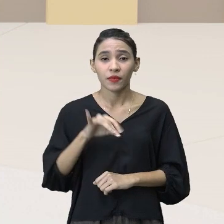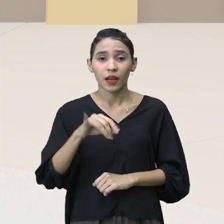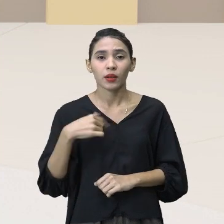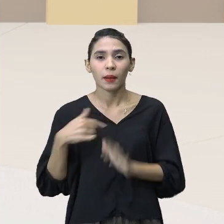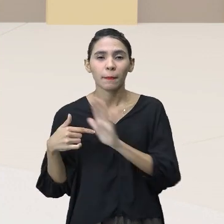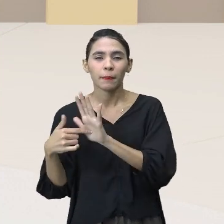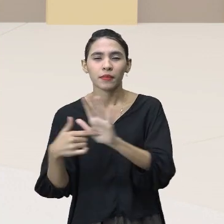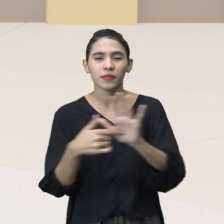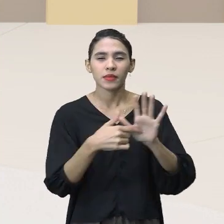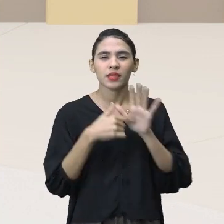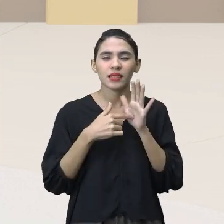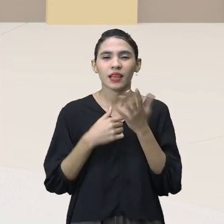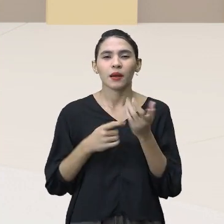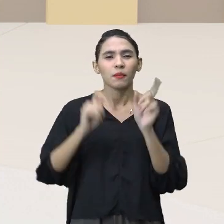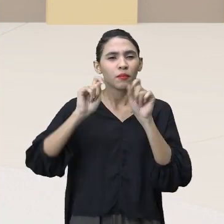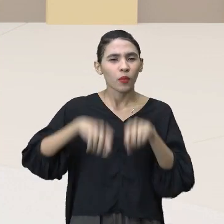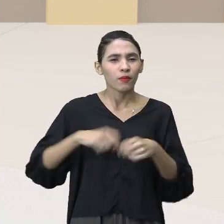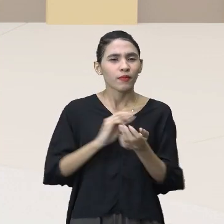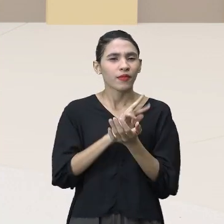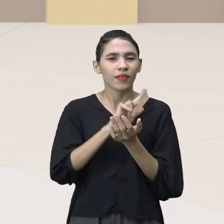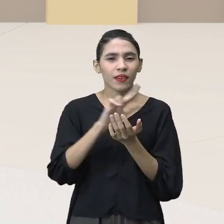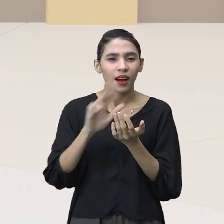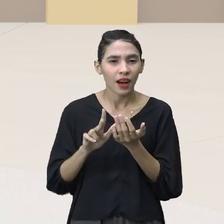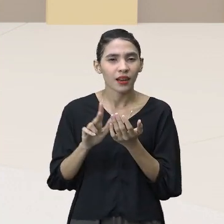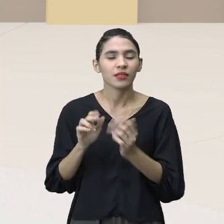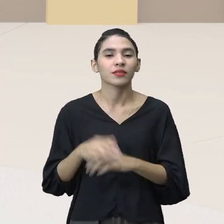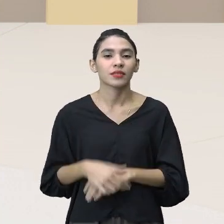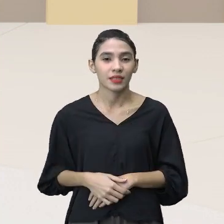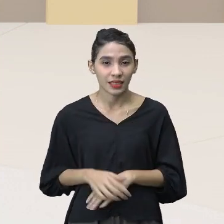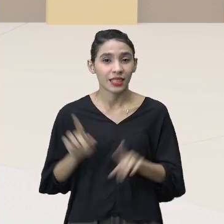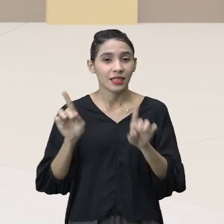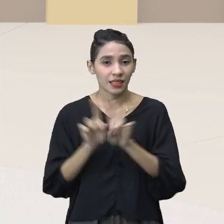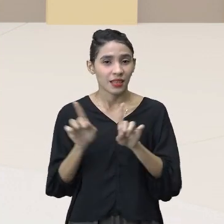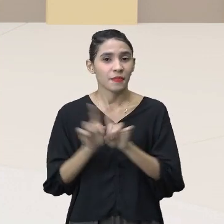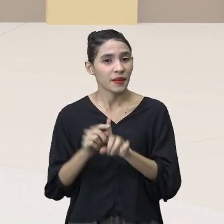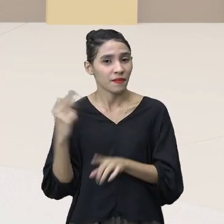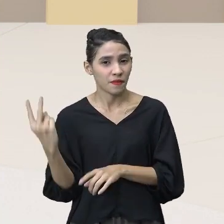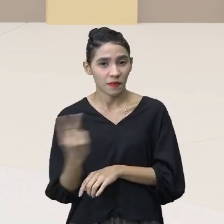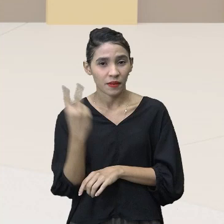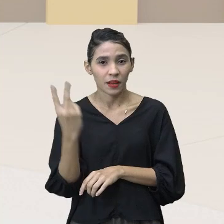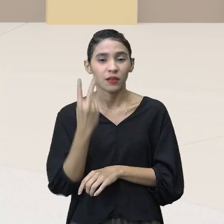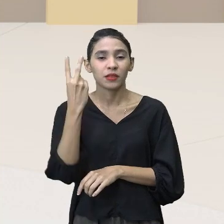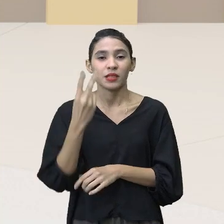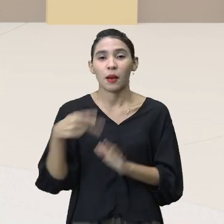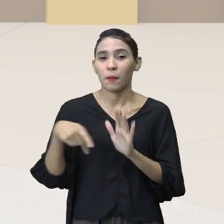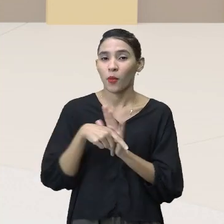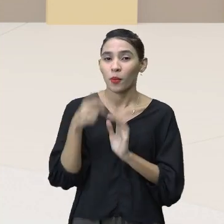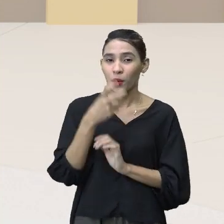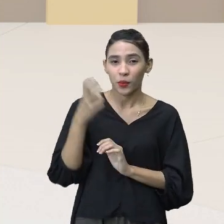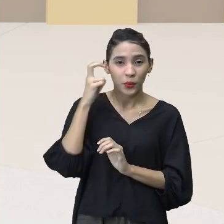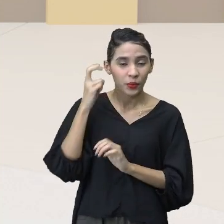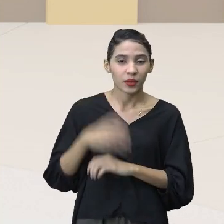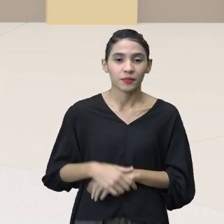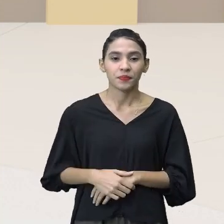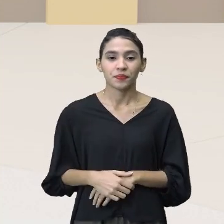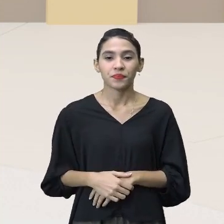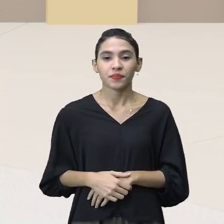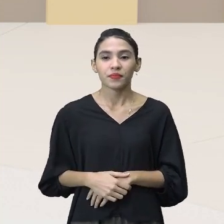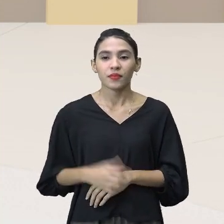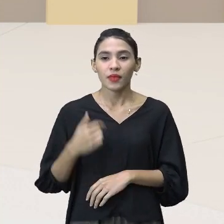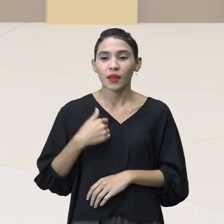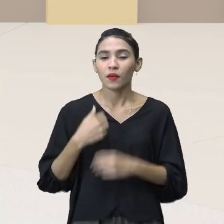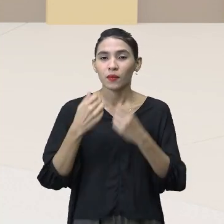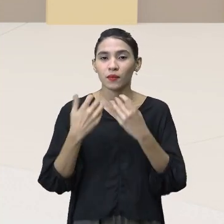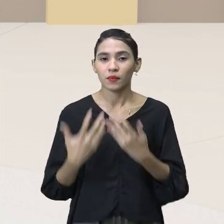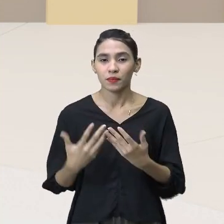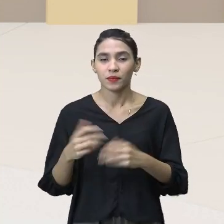um amplo horizonte de possibilidades, além de valorizar a nossa própria cultura. Quando eu falo em